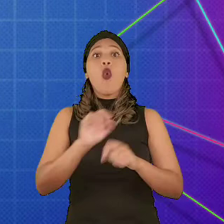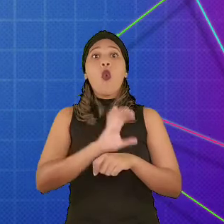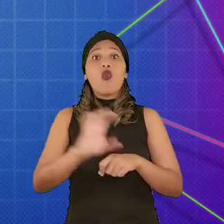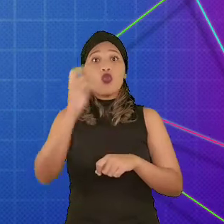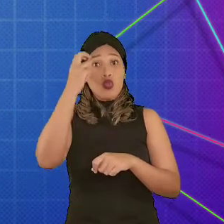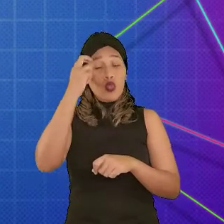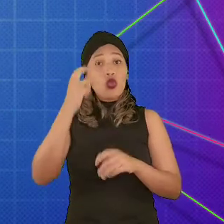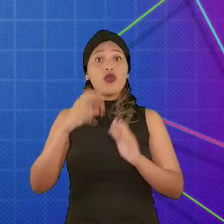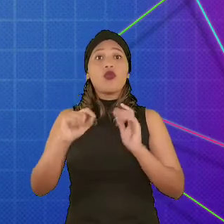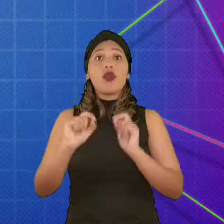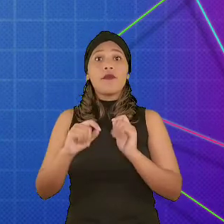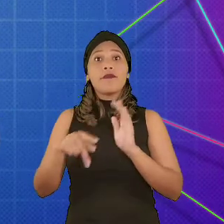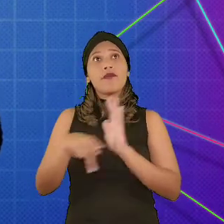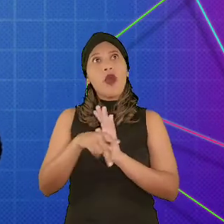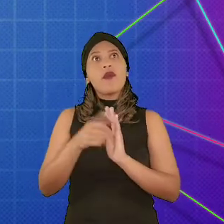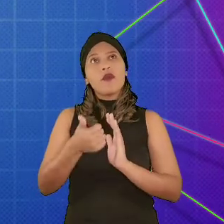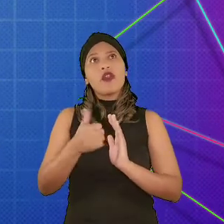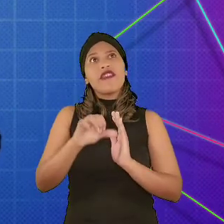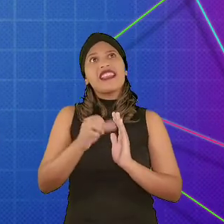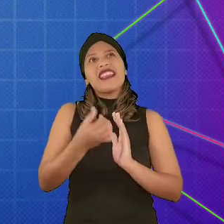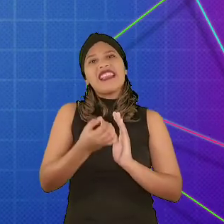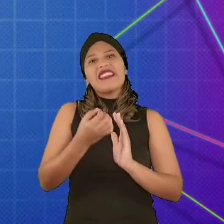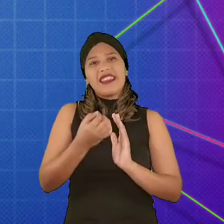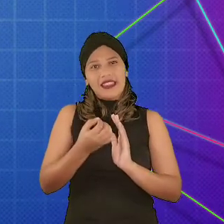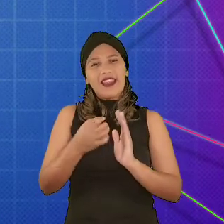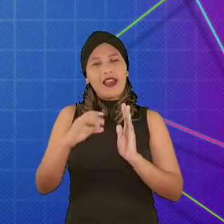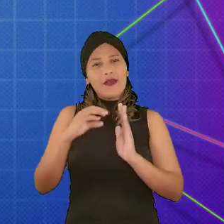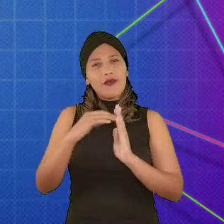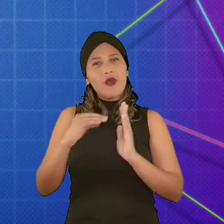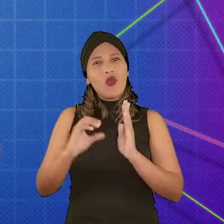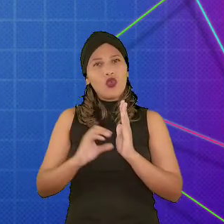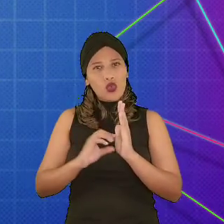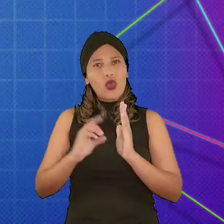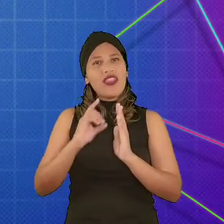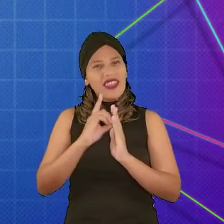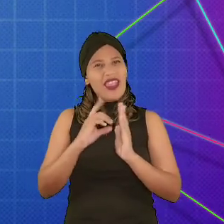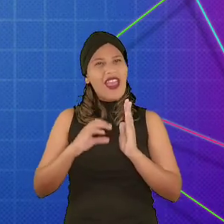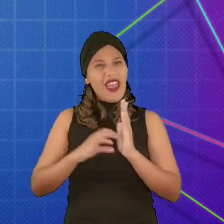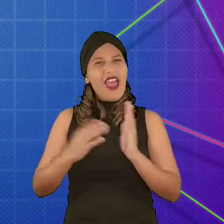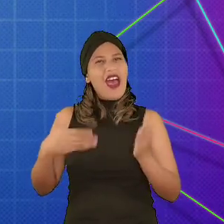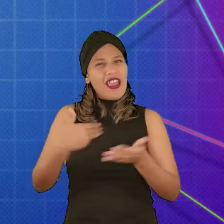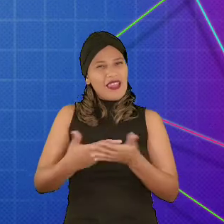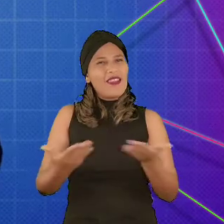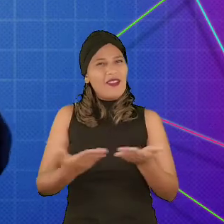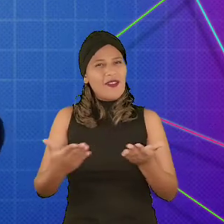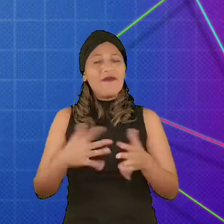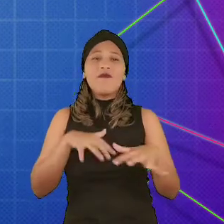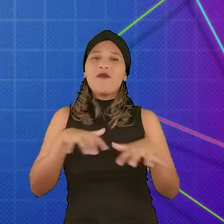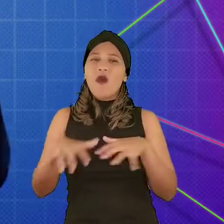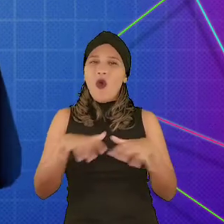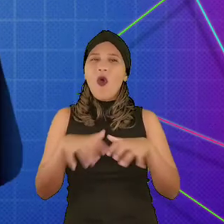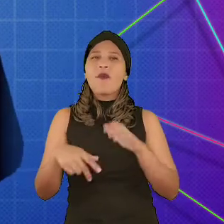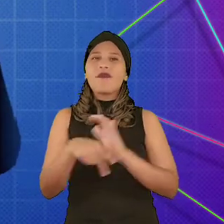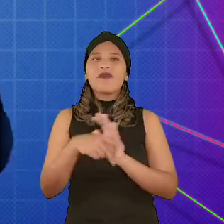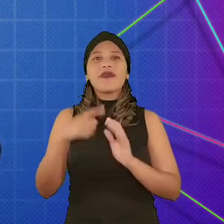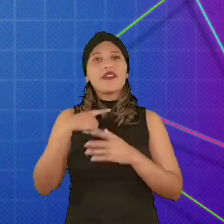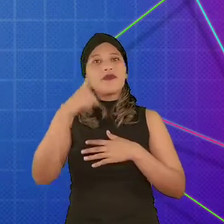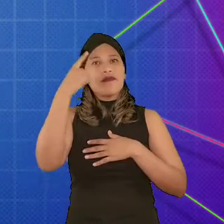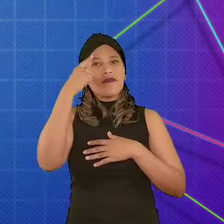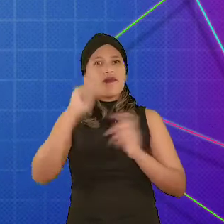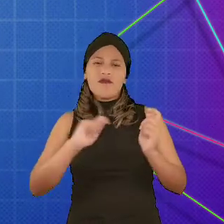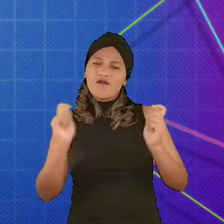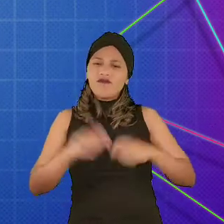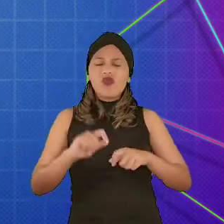no fim dos anos 1960 e acontece até hoje. A cultura Maker é simplesmente um movimento, o ideal de que as pessoas